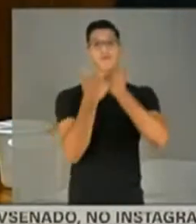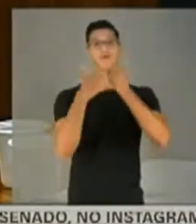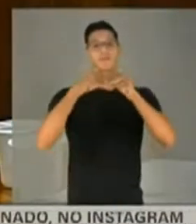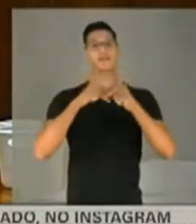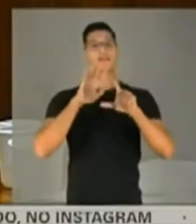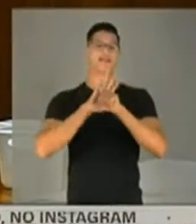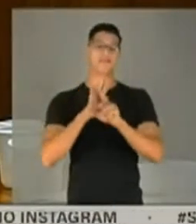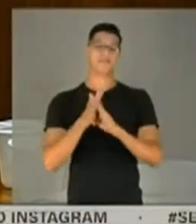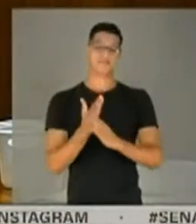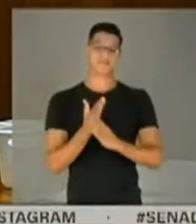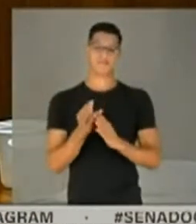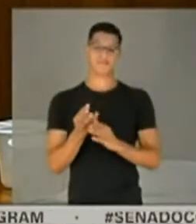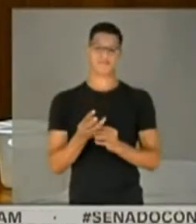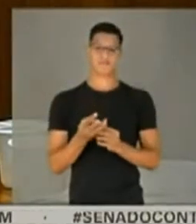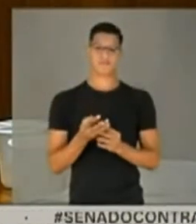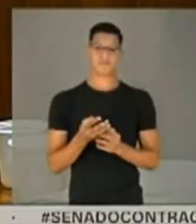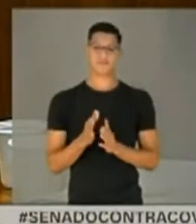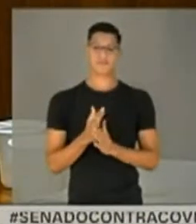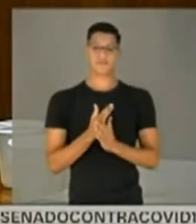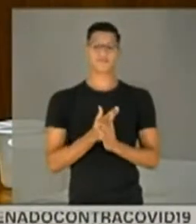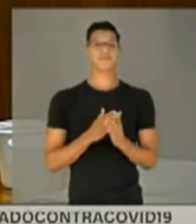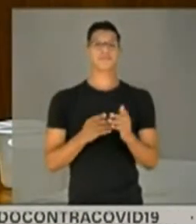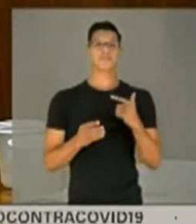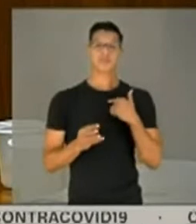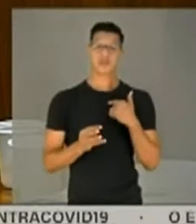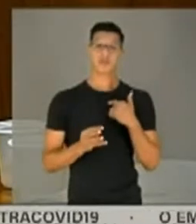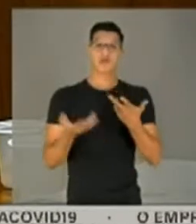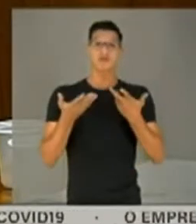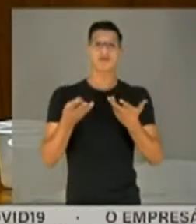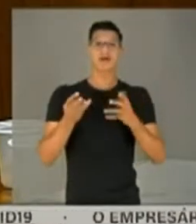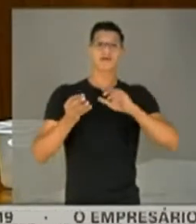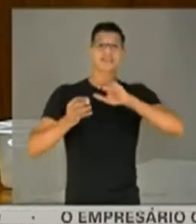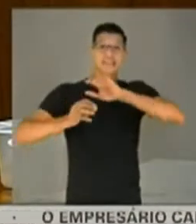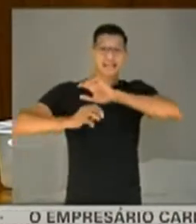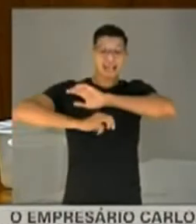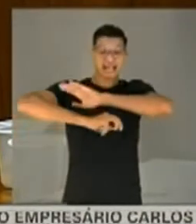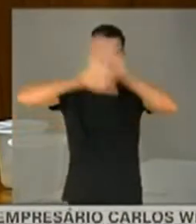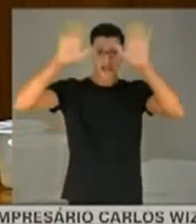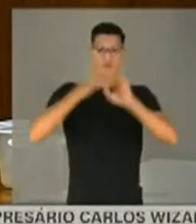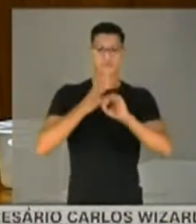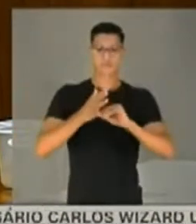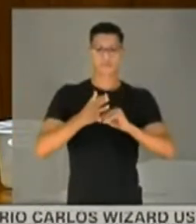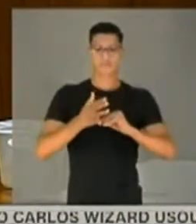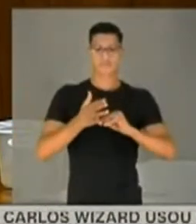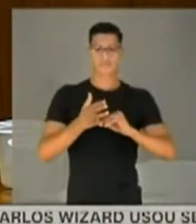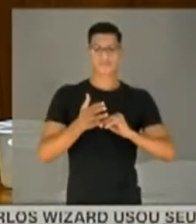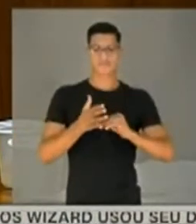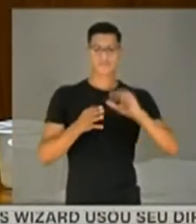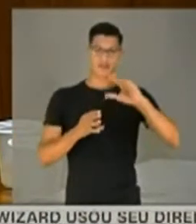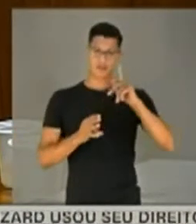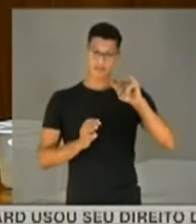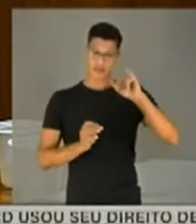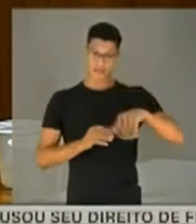legislação. Agora, aqui, eu quero também deixar claro para a população brasileira que essa CPI, senhora presidente,